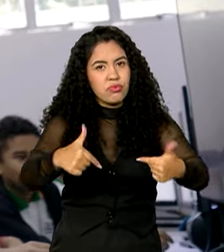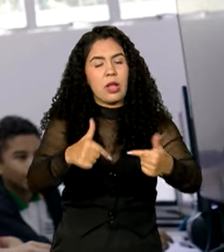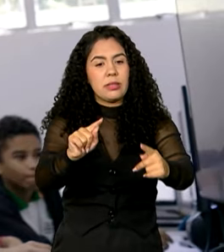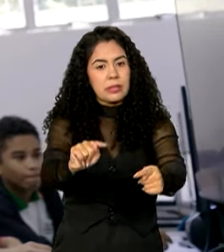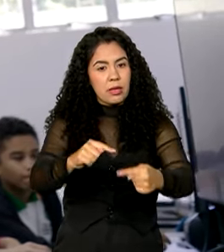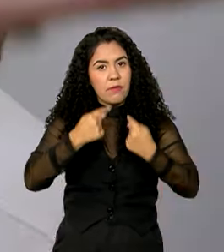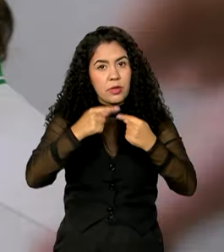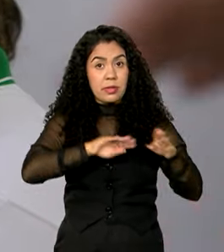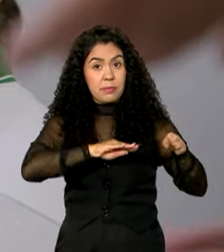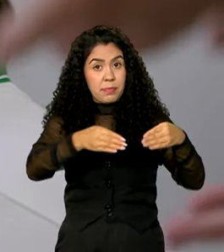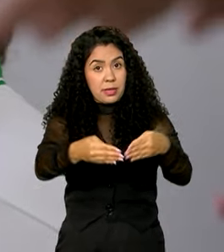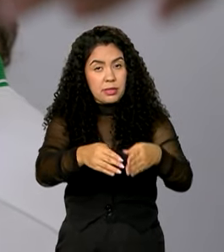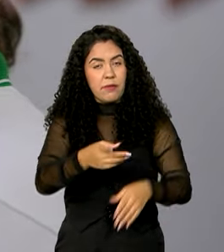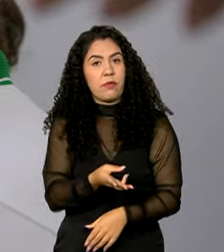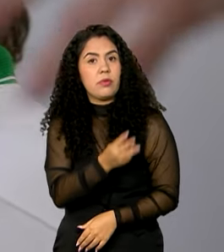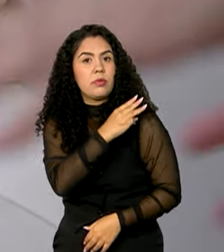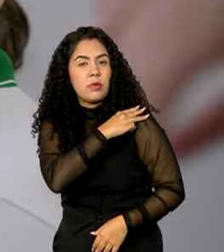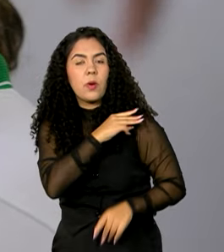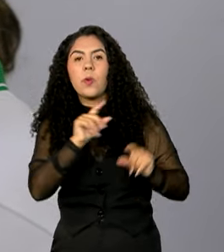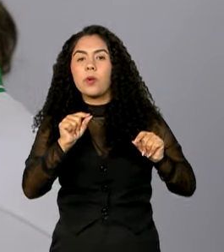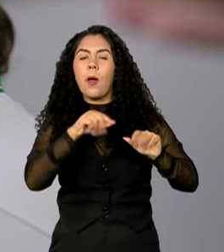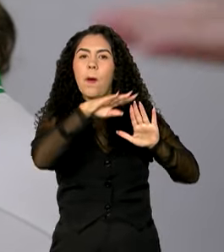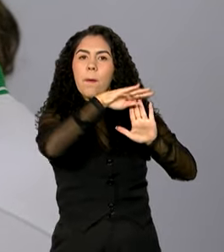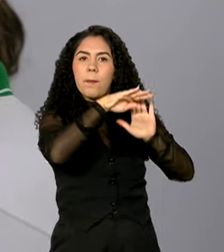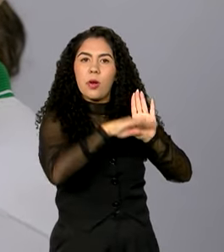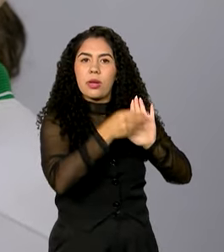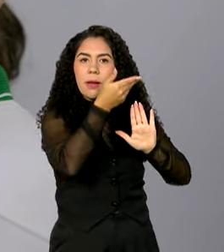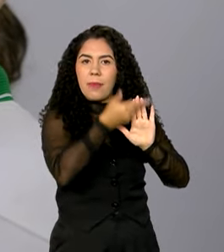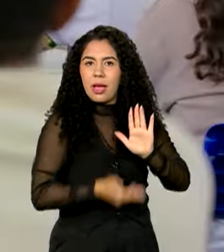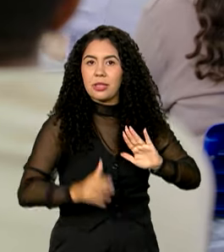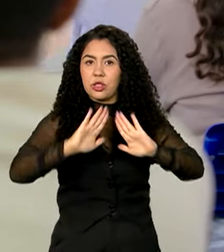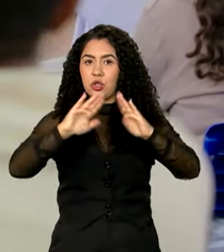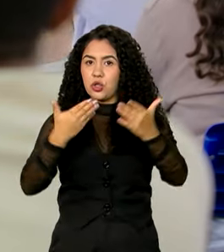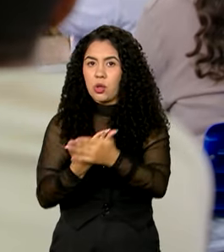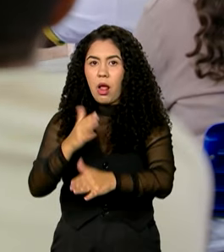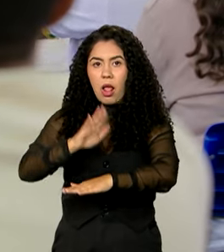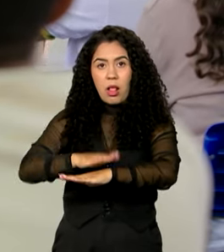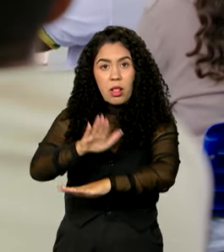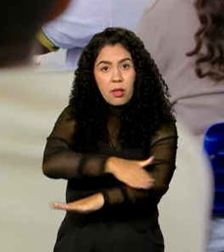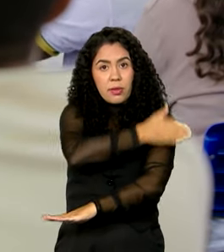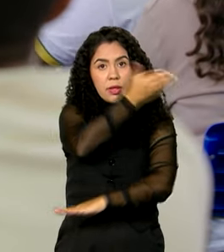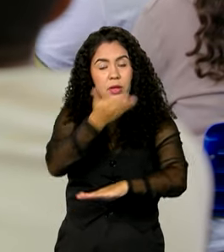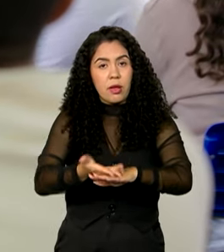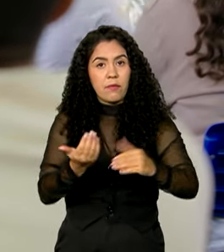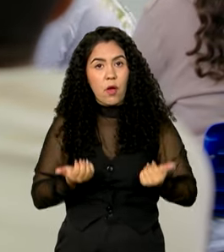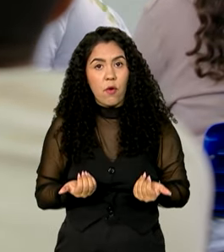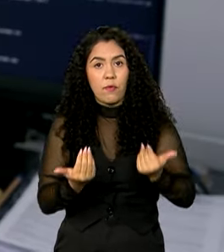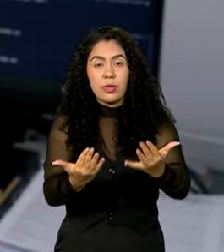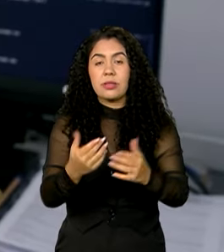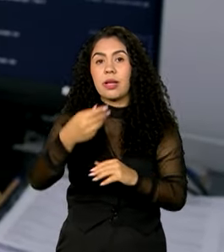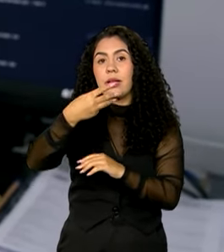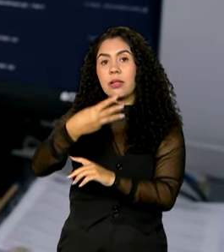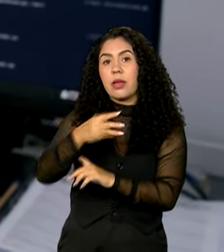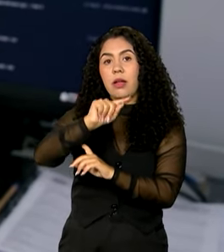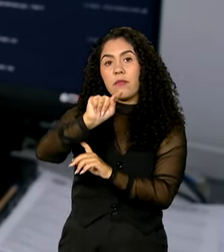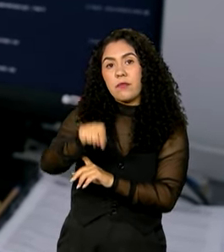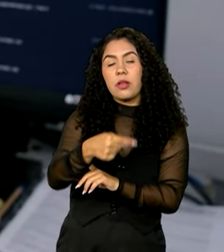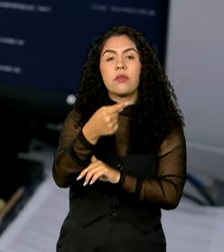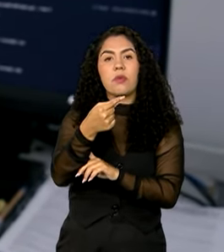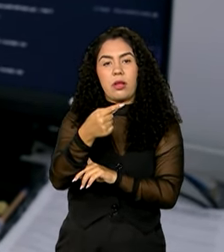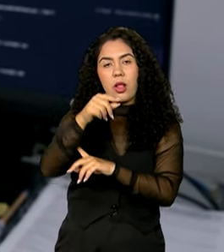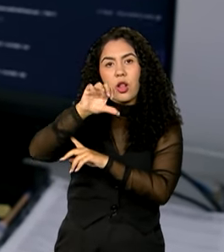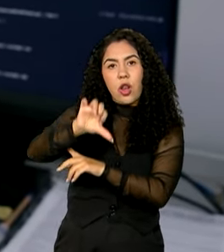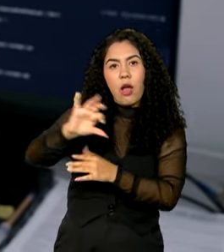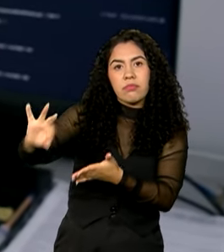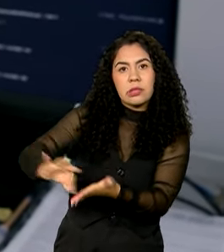ensino médio é o programa Escola em Tempo Integral, que vai oferecer 3,2 milhões de novas